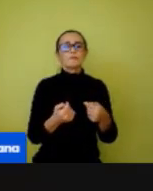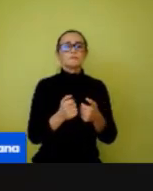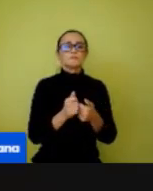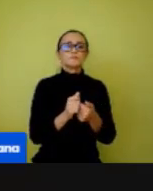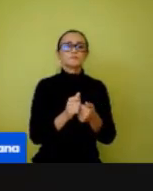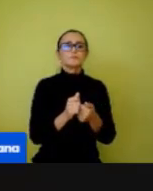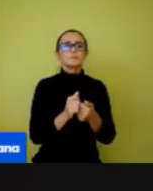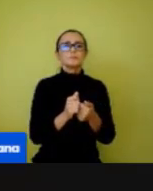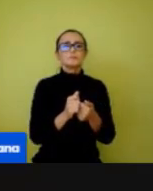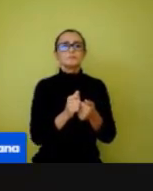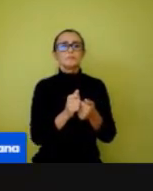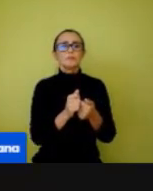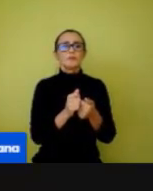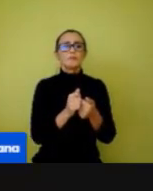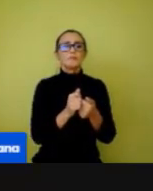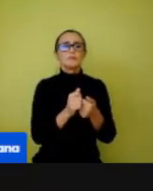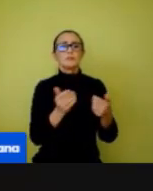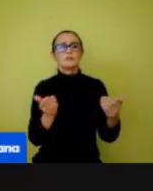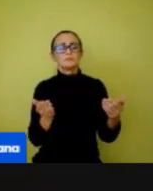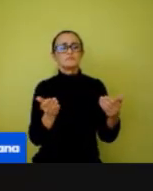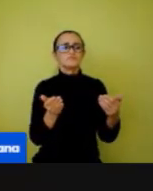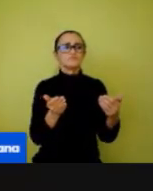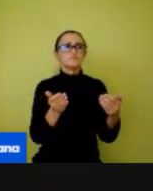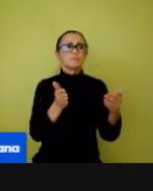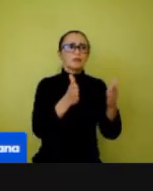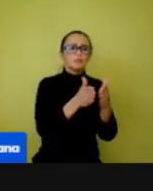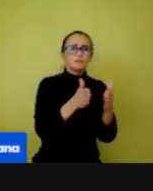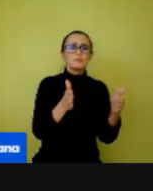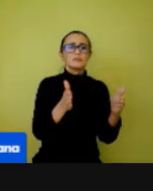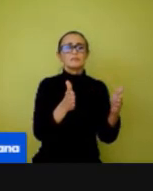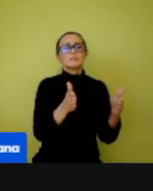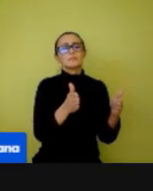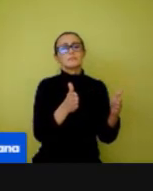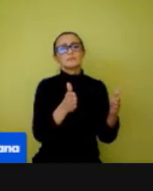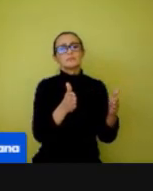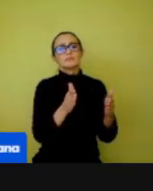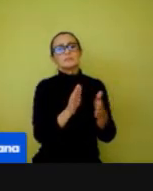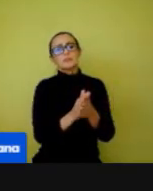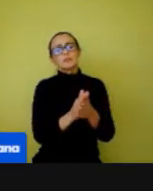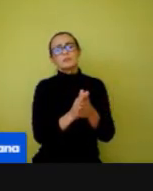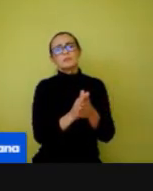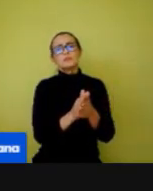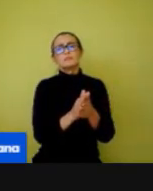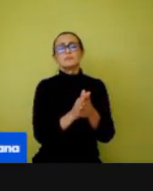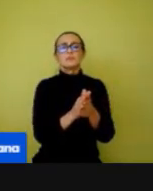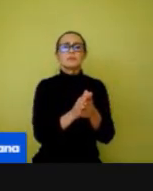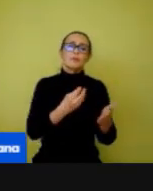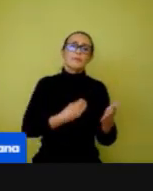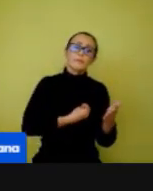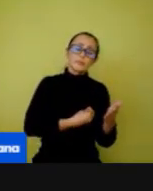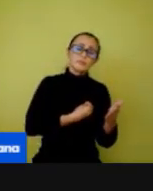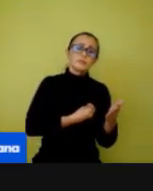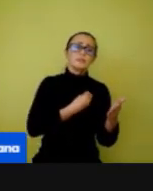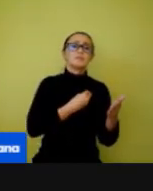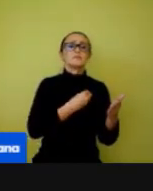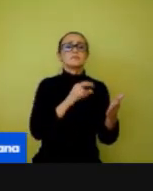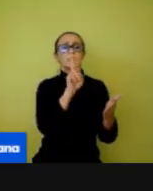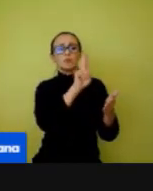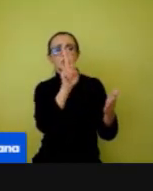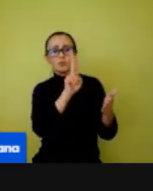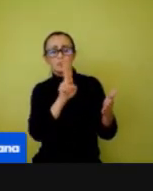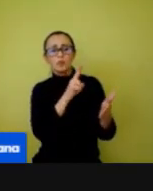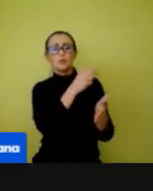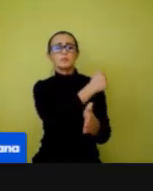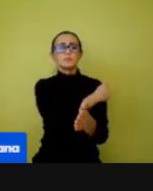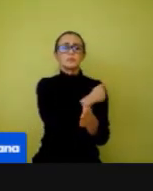Ter um tempo entre uma aula e outra. Porque vai demorar um pouquinho, ó. Até você fazer chamada, falar da rotina, depois você